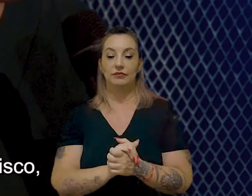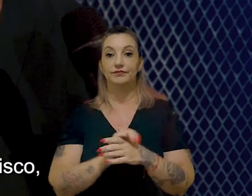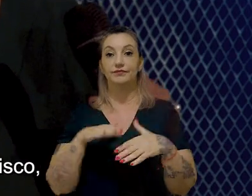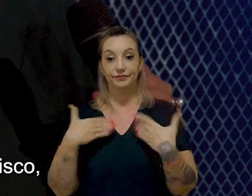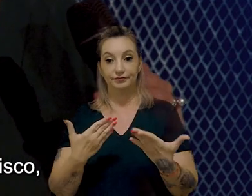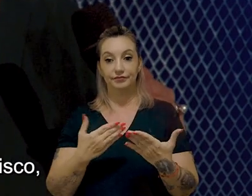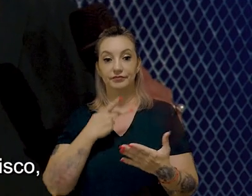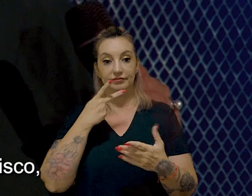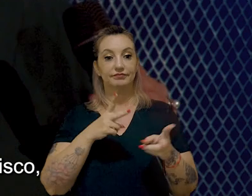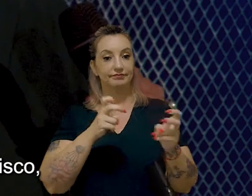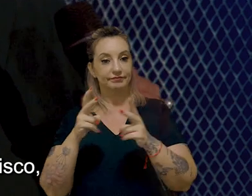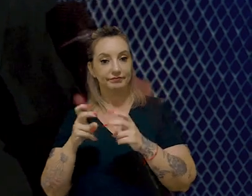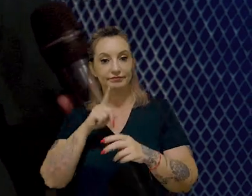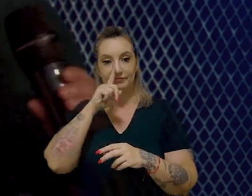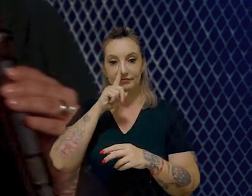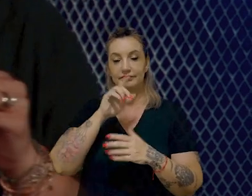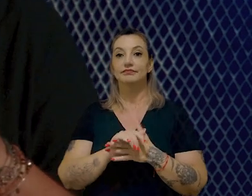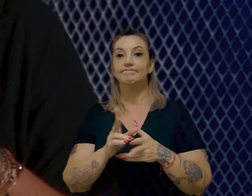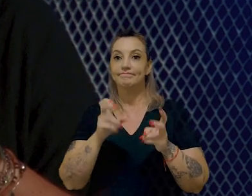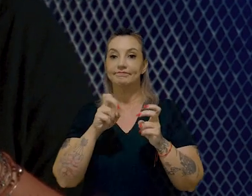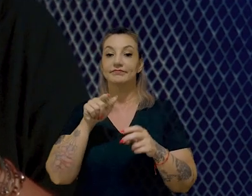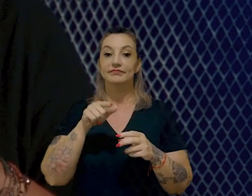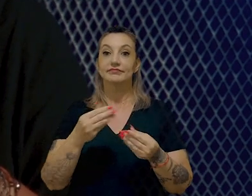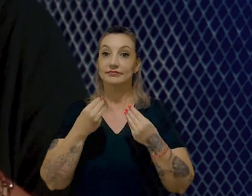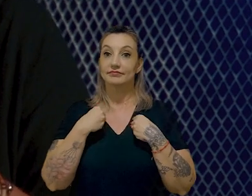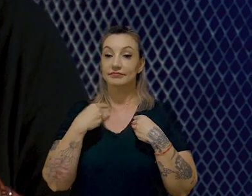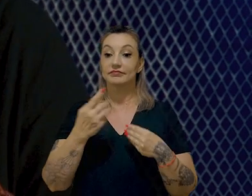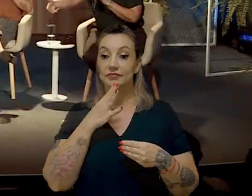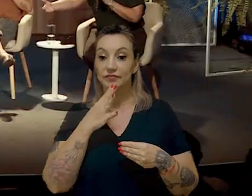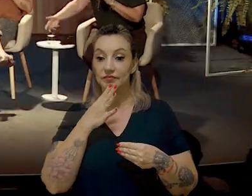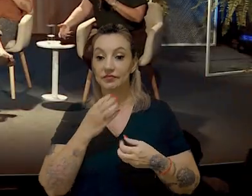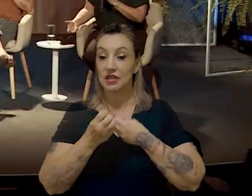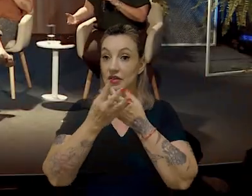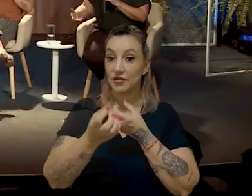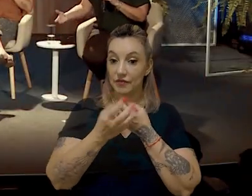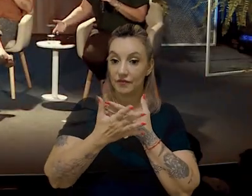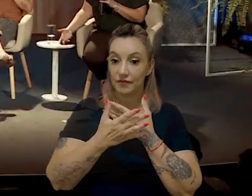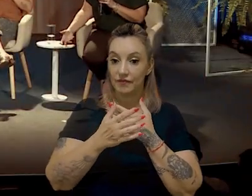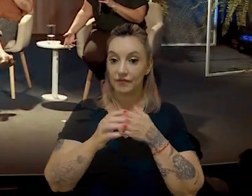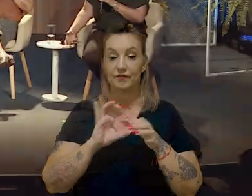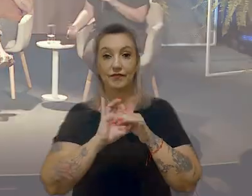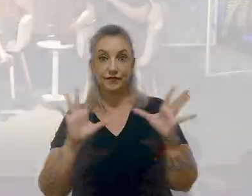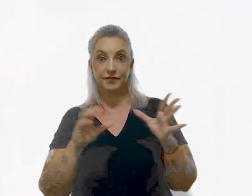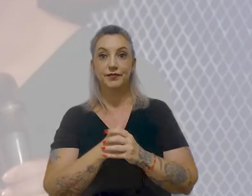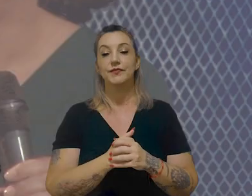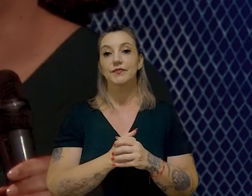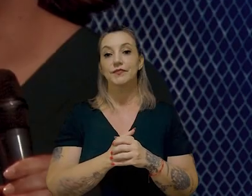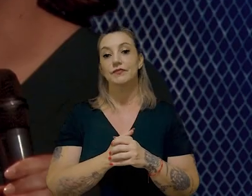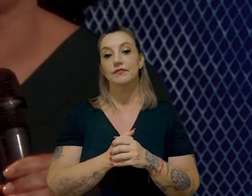Então, quando a gente fala em percepção de risco, a percepção de risco é dada pelo que a gente conhece e pelas informações que são disponibilizadas.